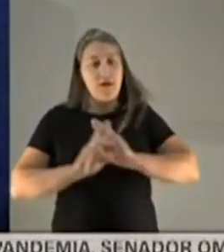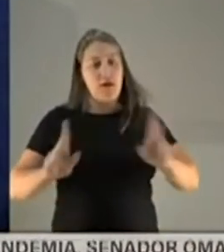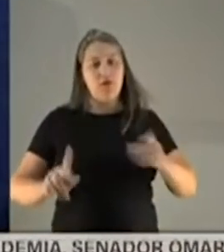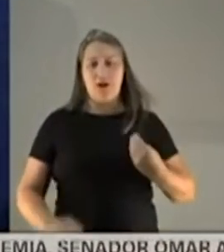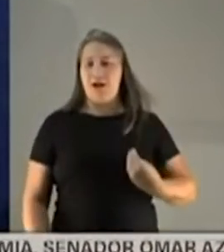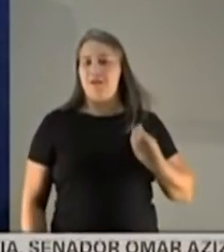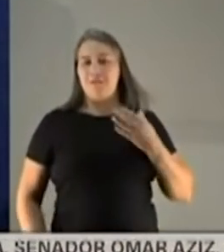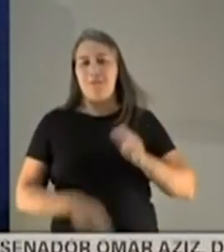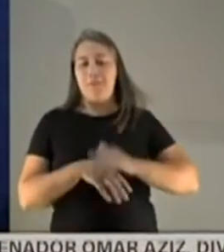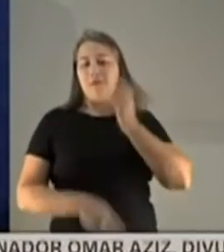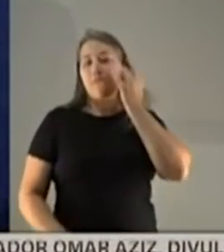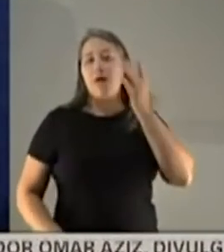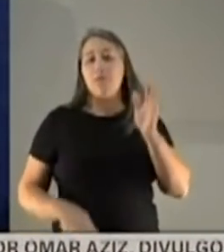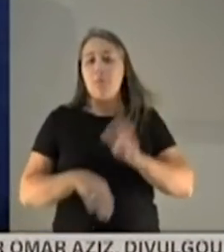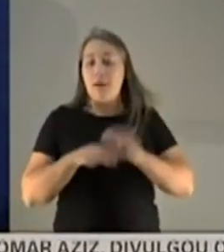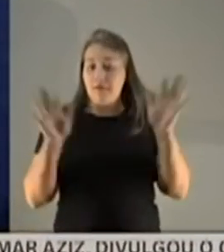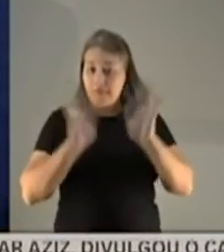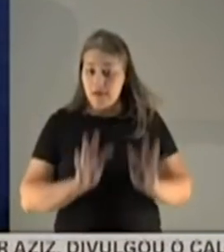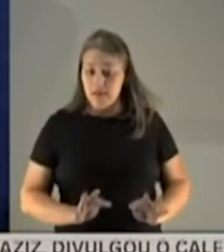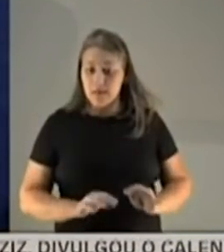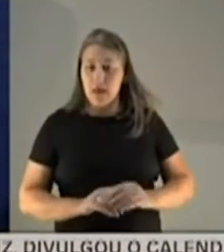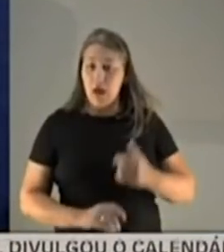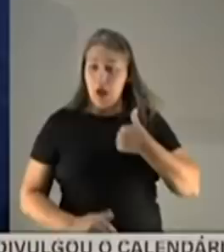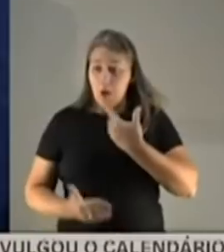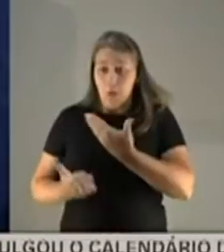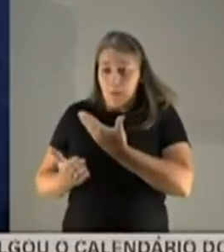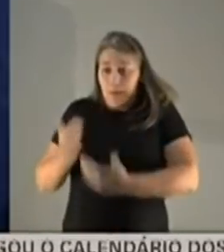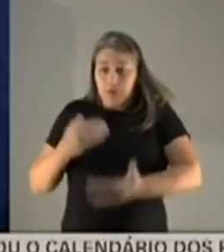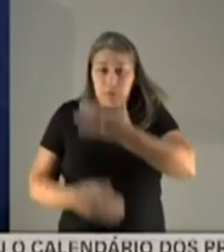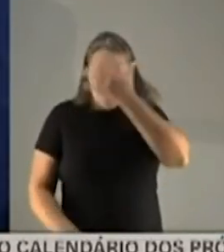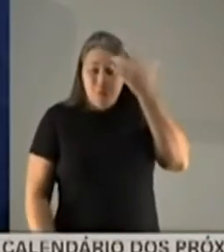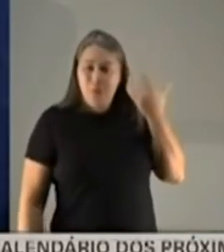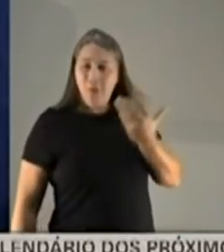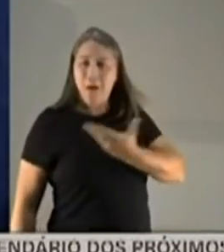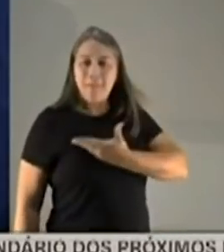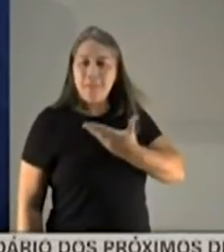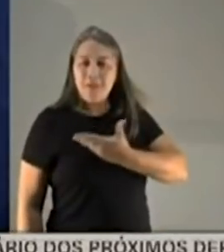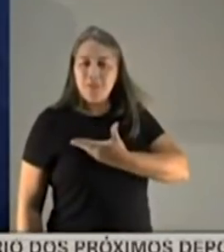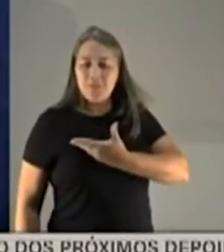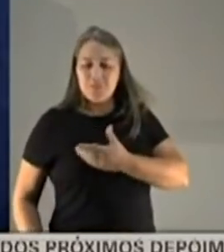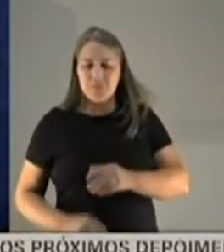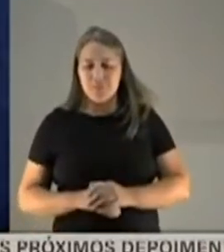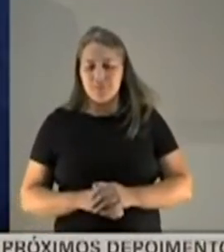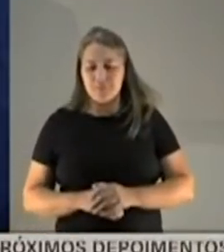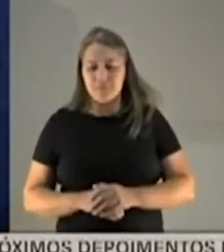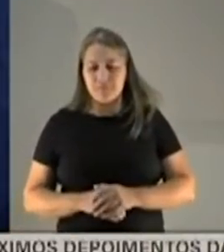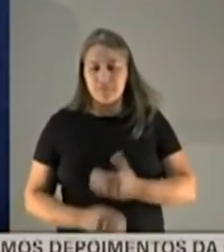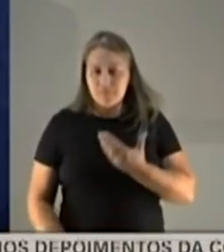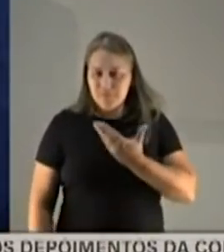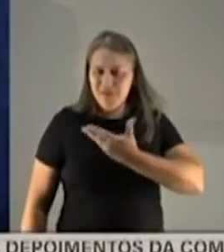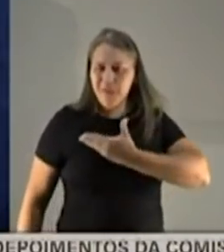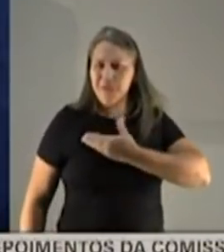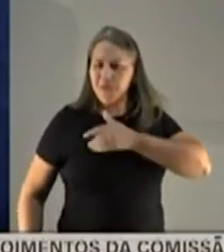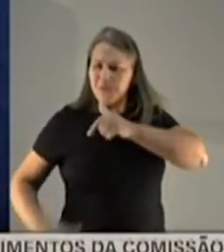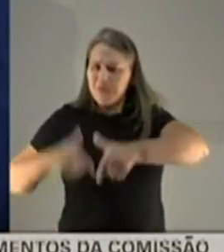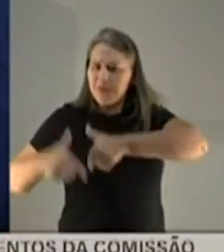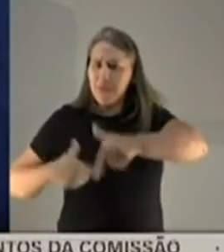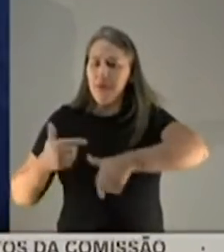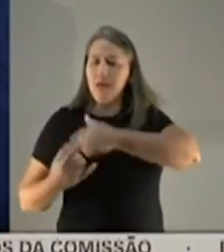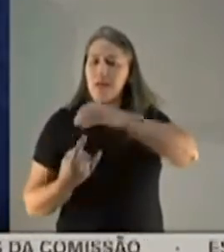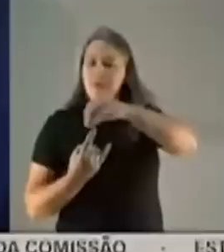vida seria muito mais fácil, mais feliz. Eu perdi amigos, senador. Eu perdi um colega de plantão da